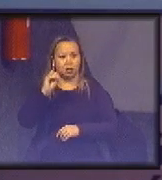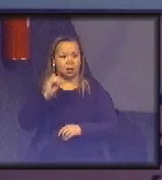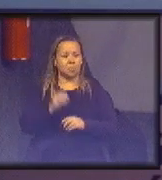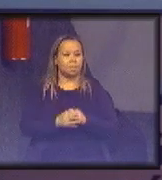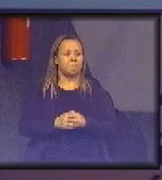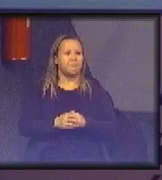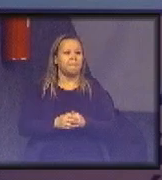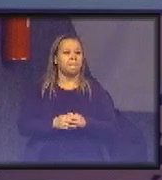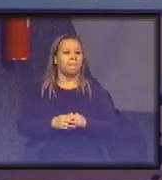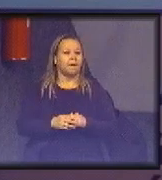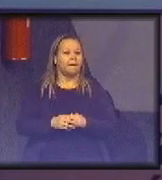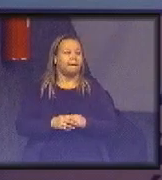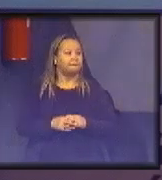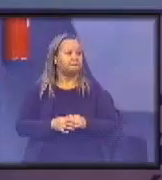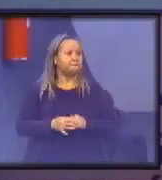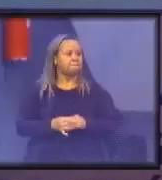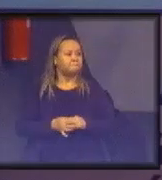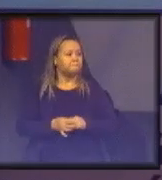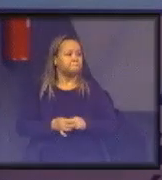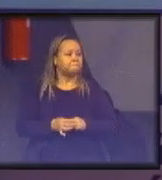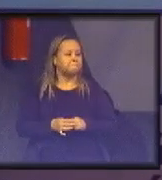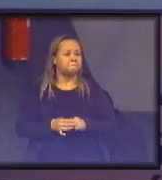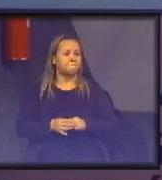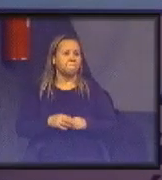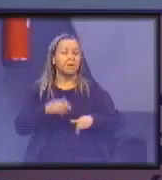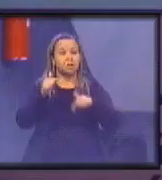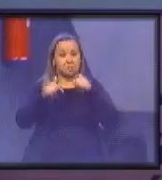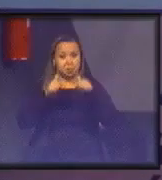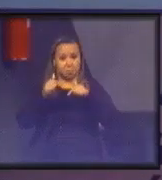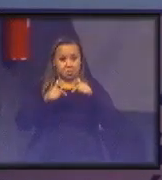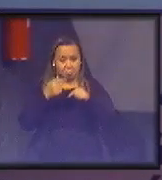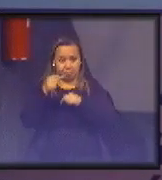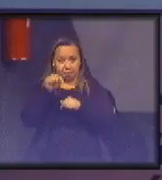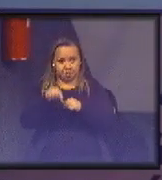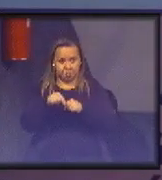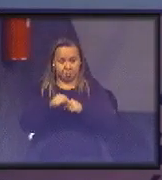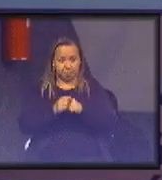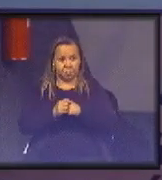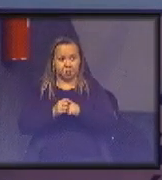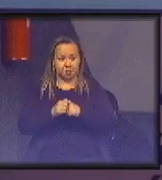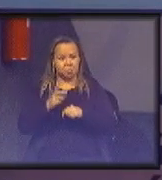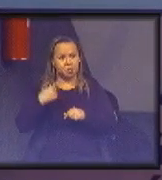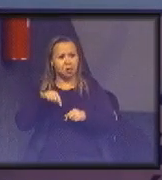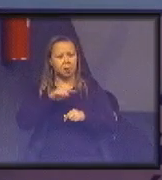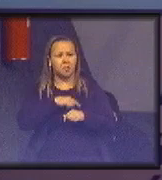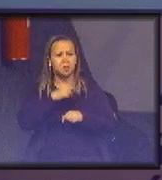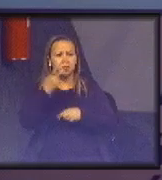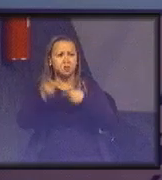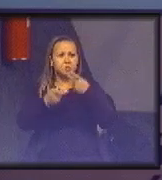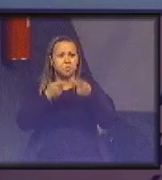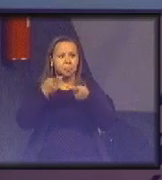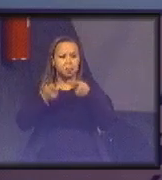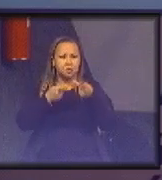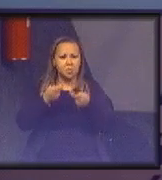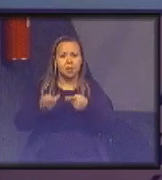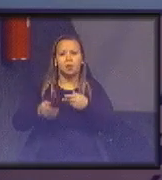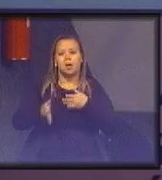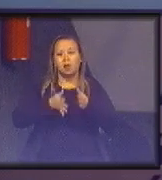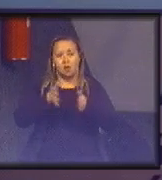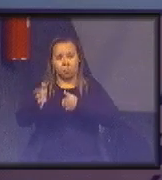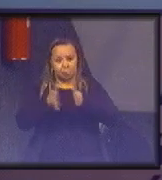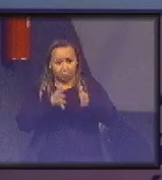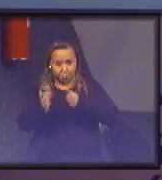unificação de conceitos, a gente está trabalhando nisso, mas justamente naquela linha do que a gente falou, que a acessibilidade